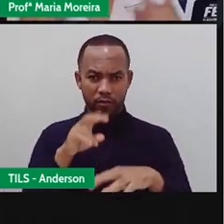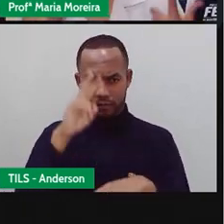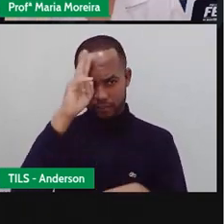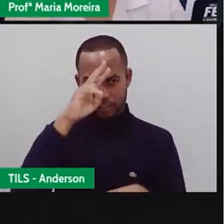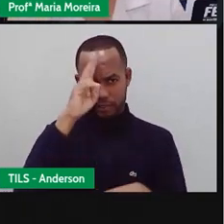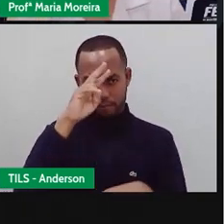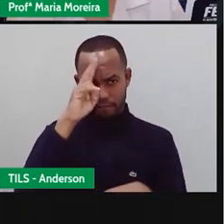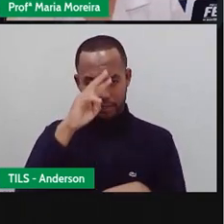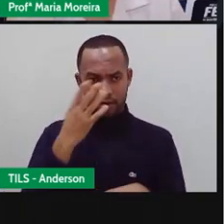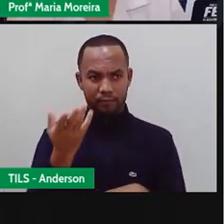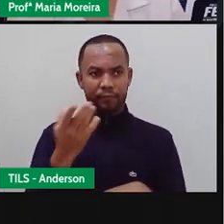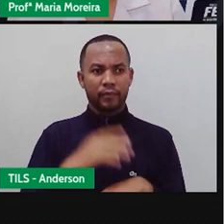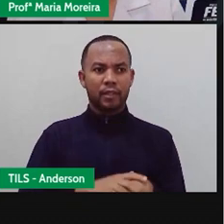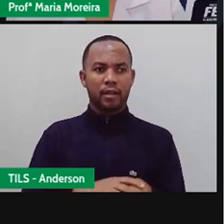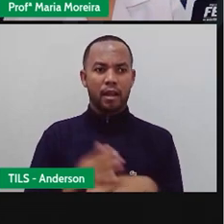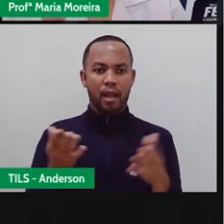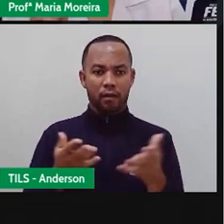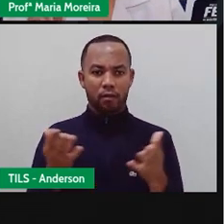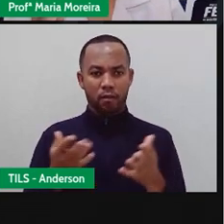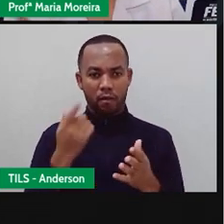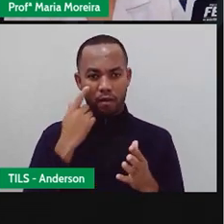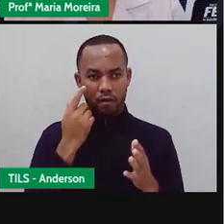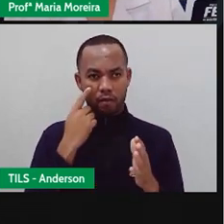Fazer essa retomada agora, tá?